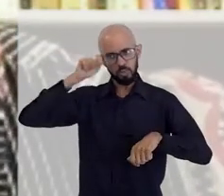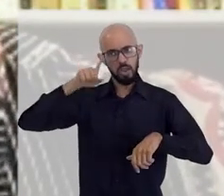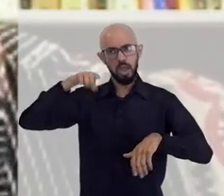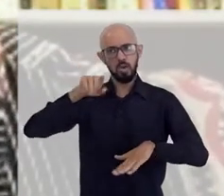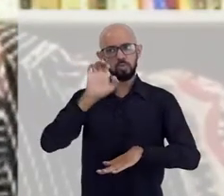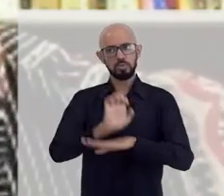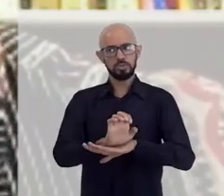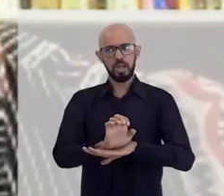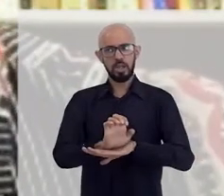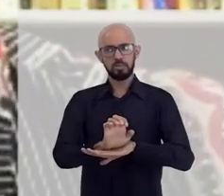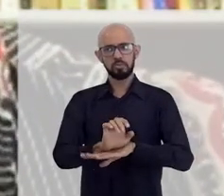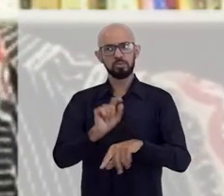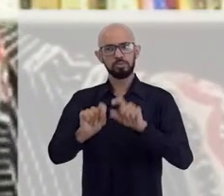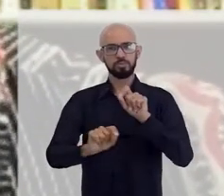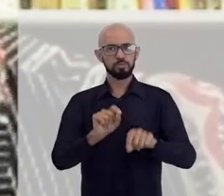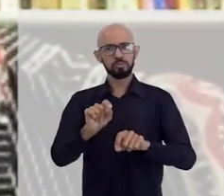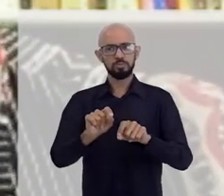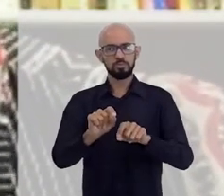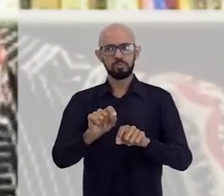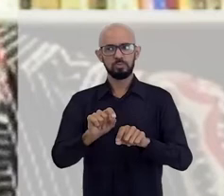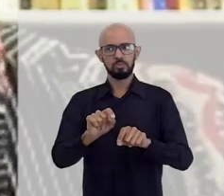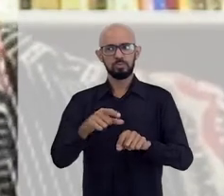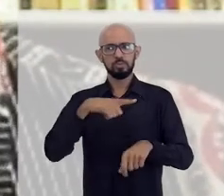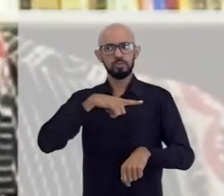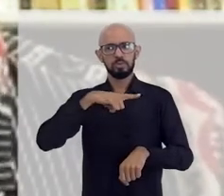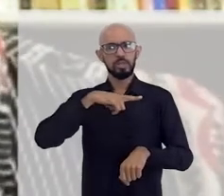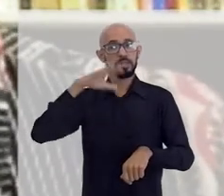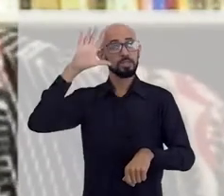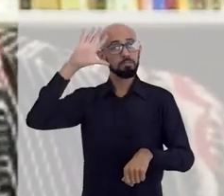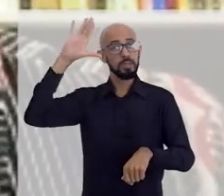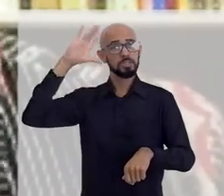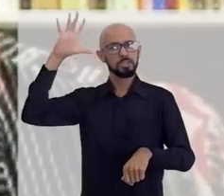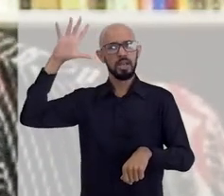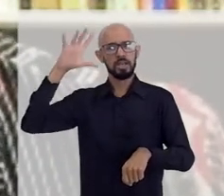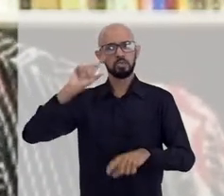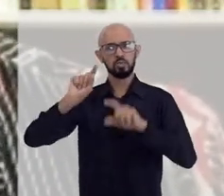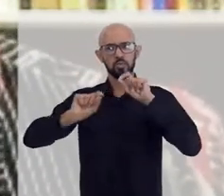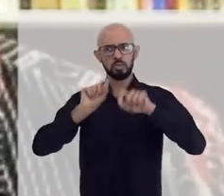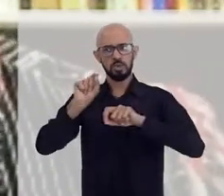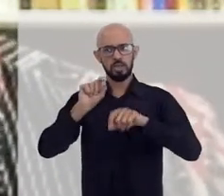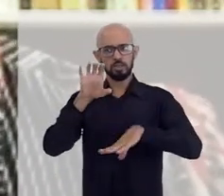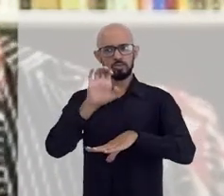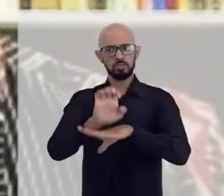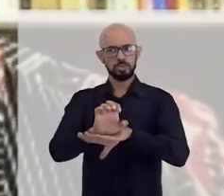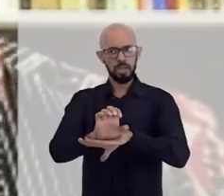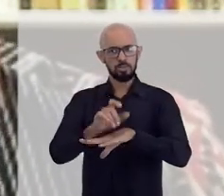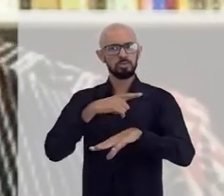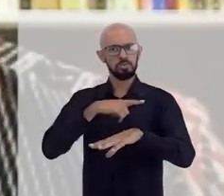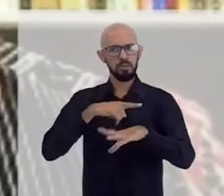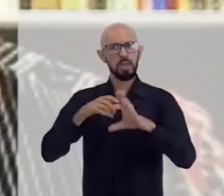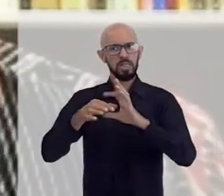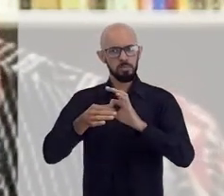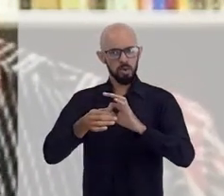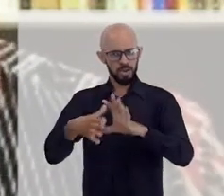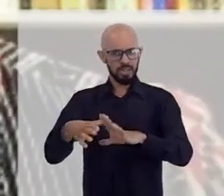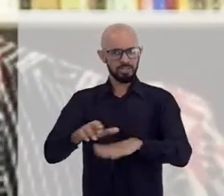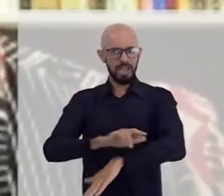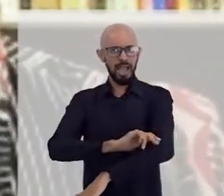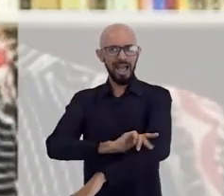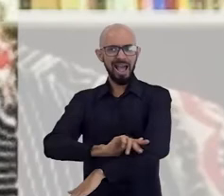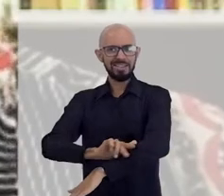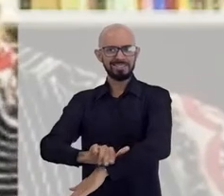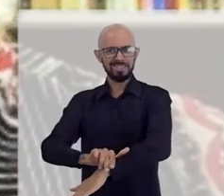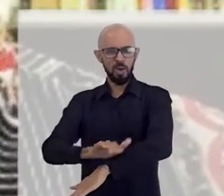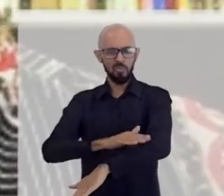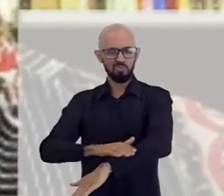Estado que é colocado no imaginário assim como aquele Estado que tem uma democracia racial, mas